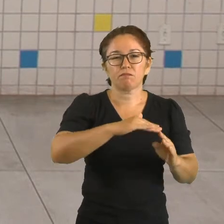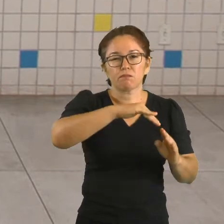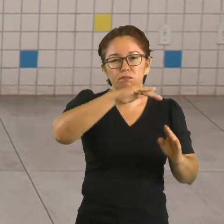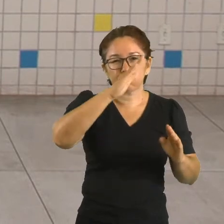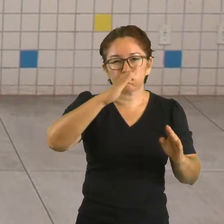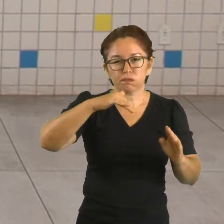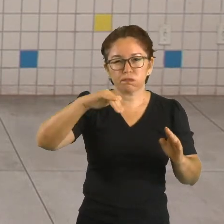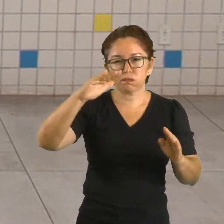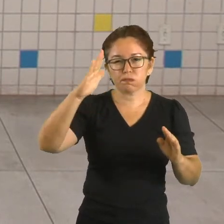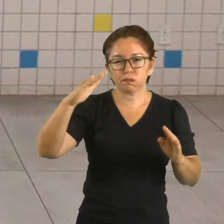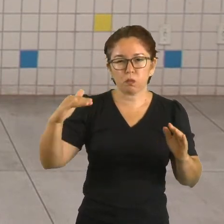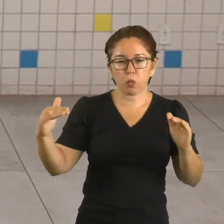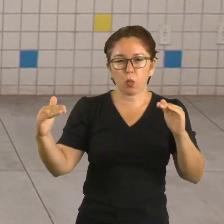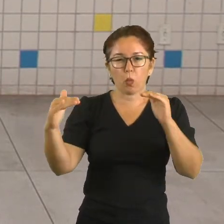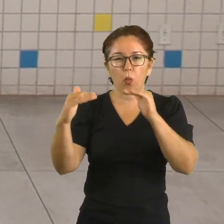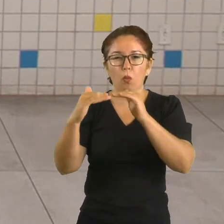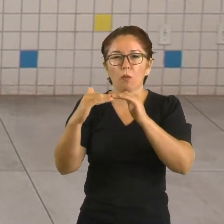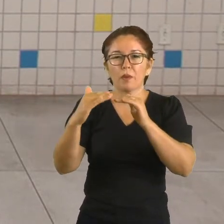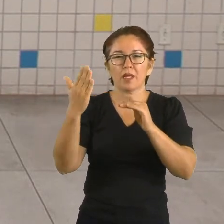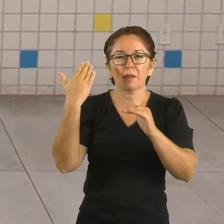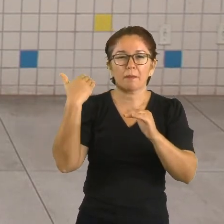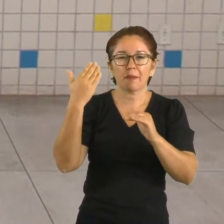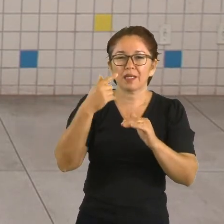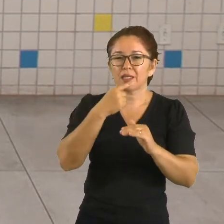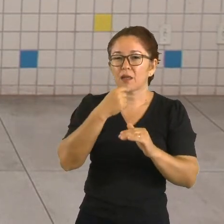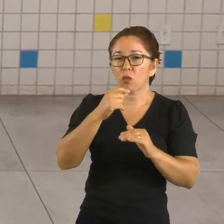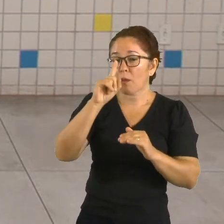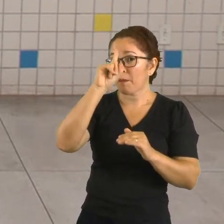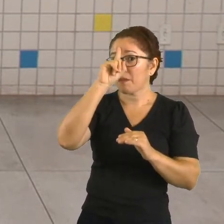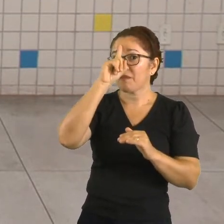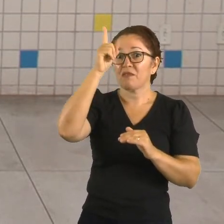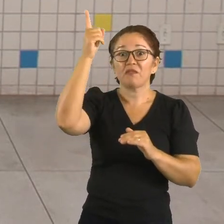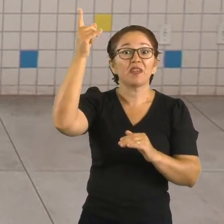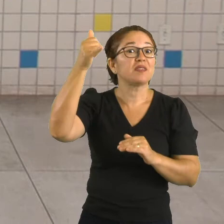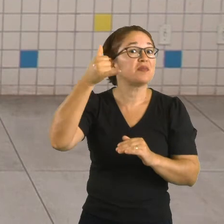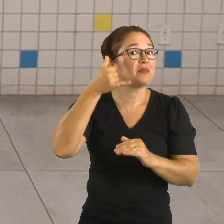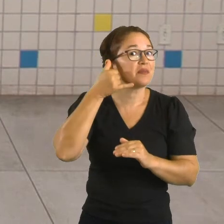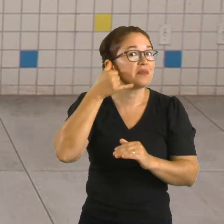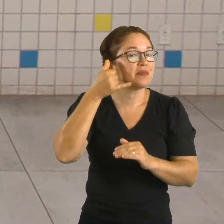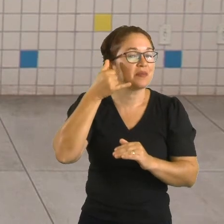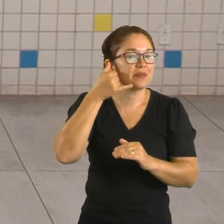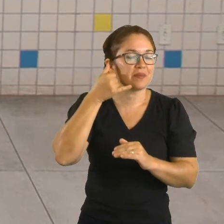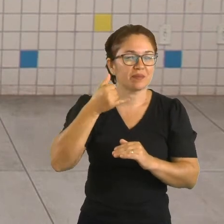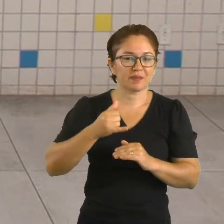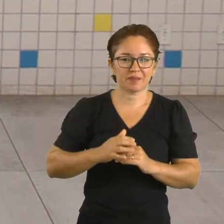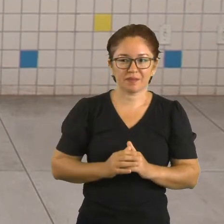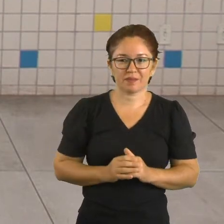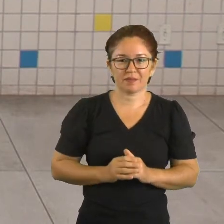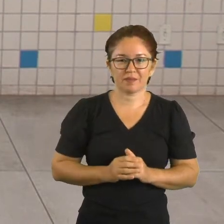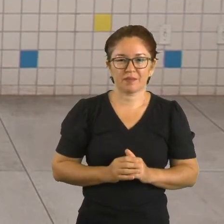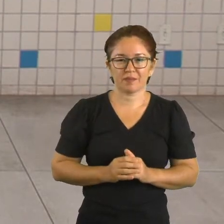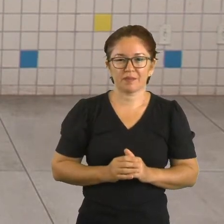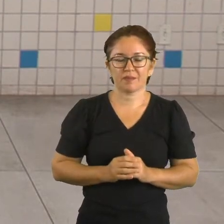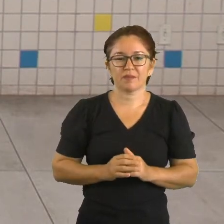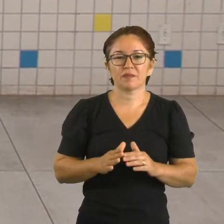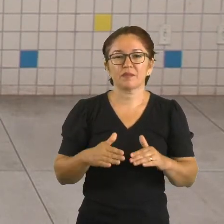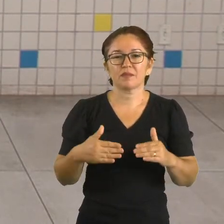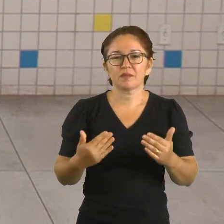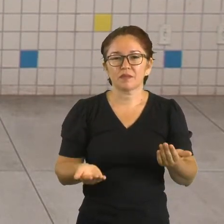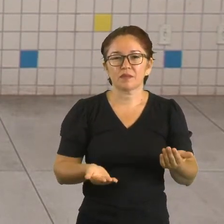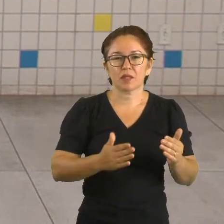em homenagem a gram-bel, o inventor do telefone. Se pessoas são expostas a níveis sonoros